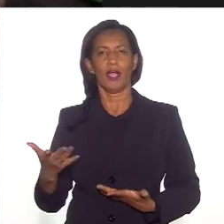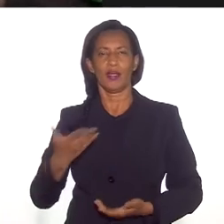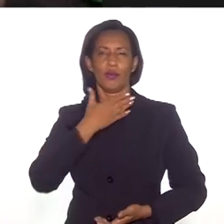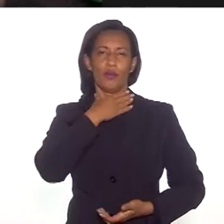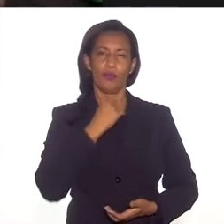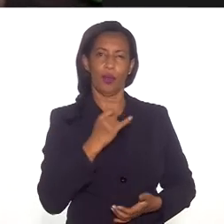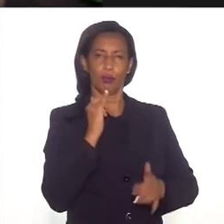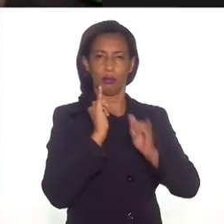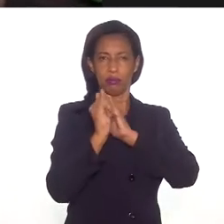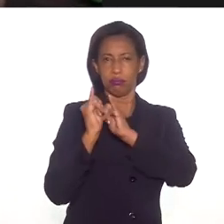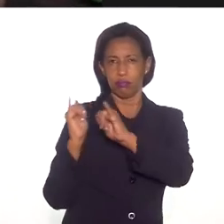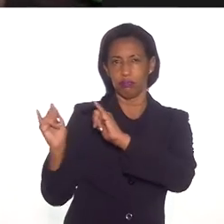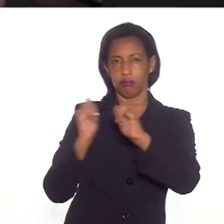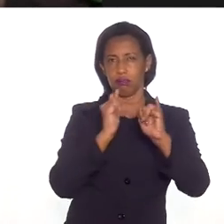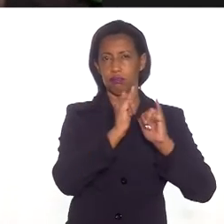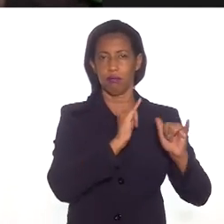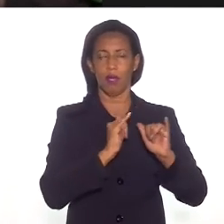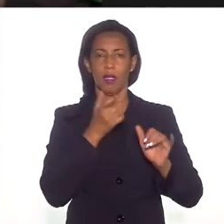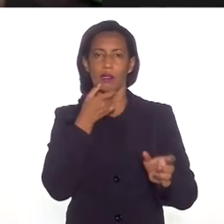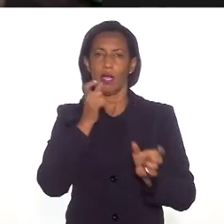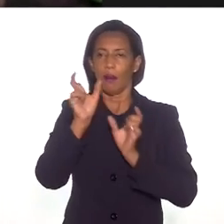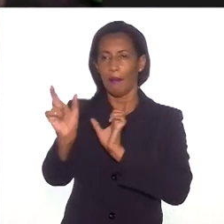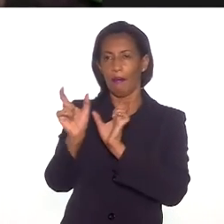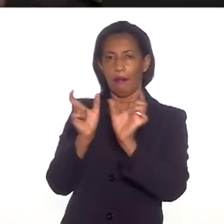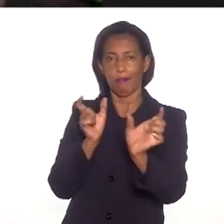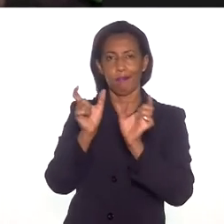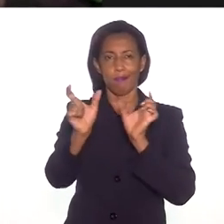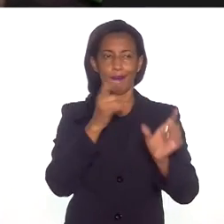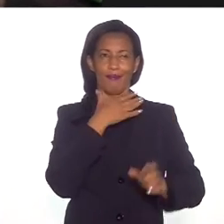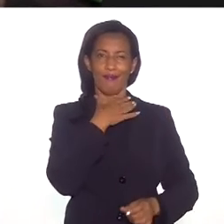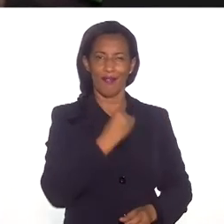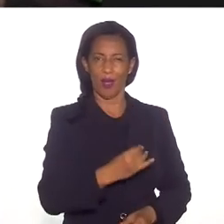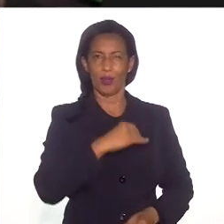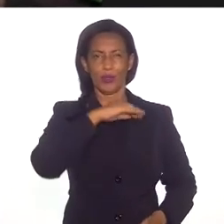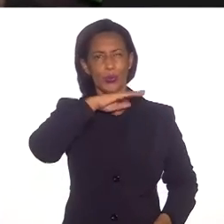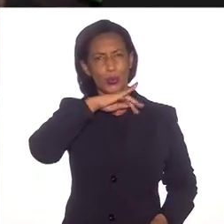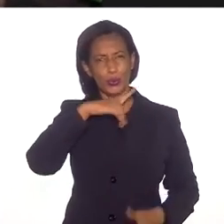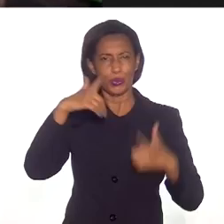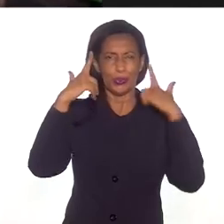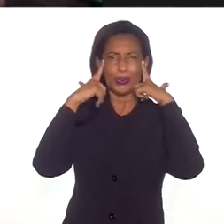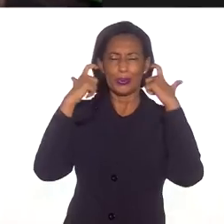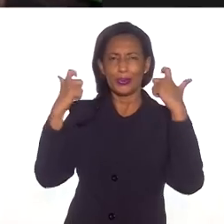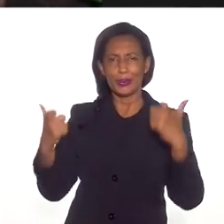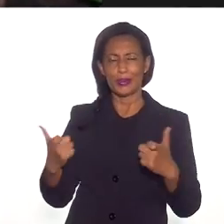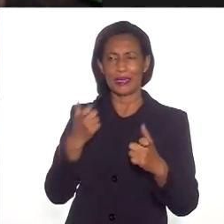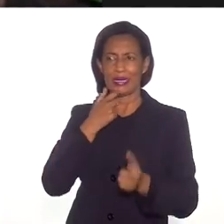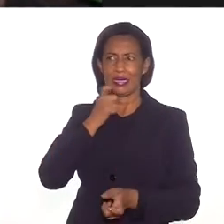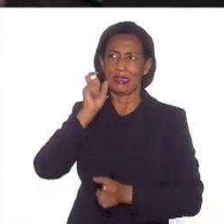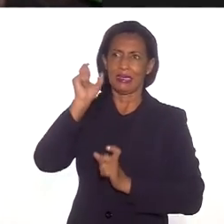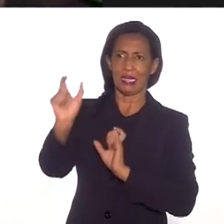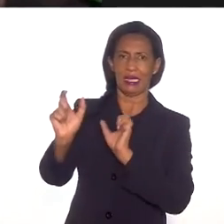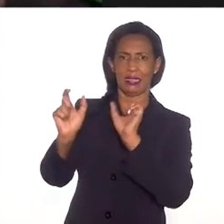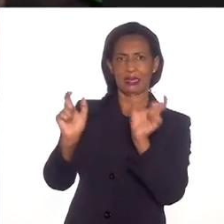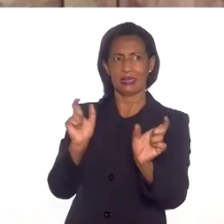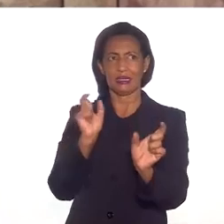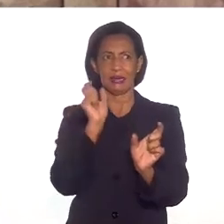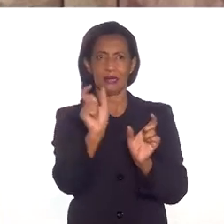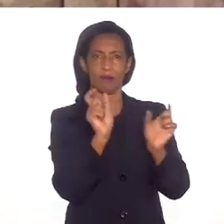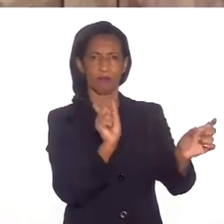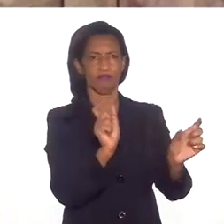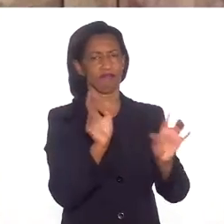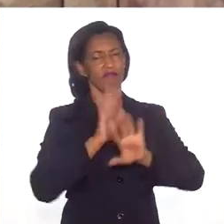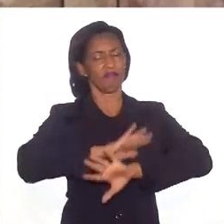fake news, essas palavras falsas, cruéis, violentas que são jogadas para nós,